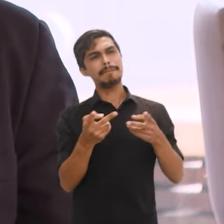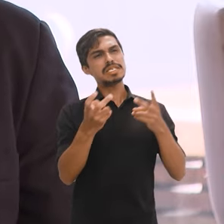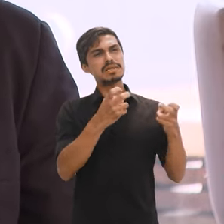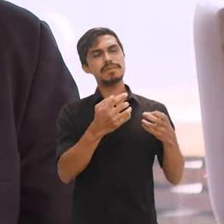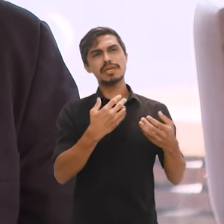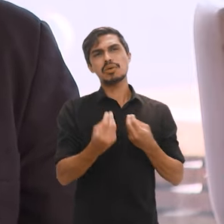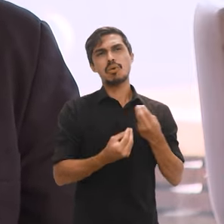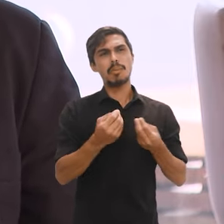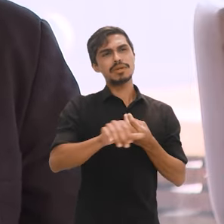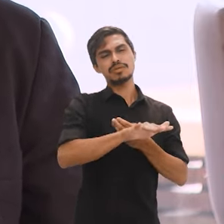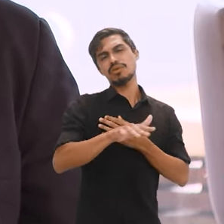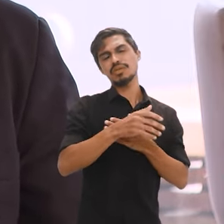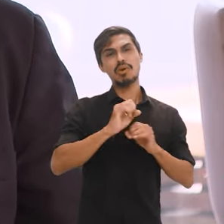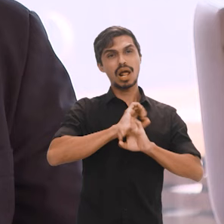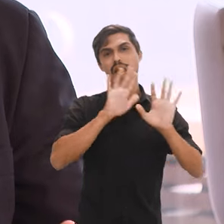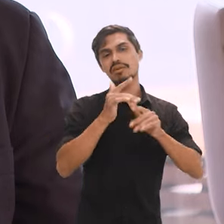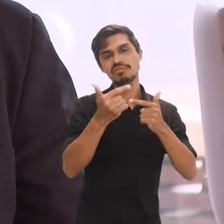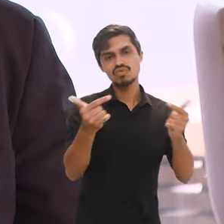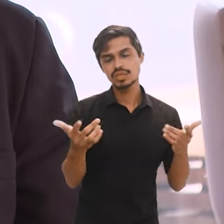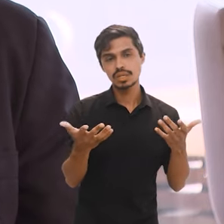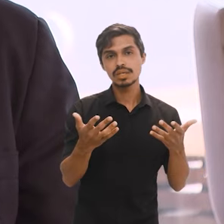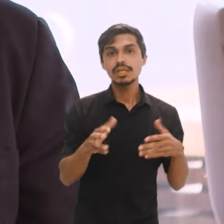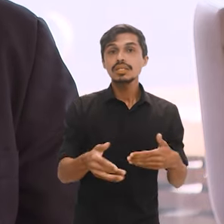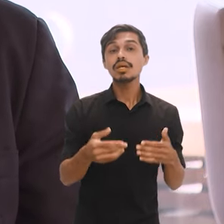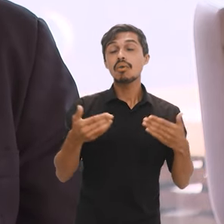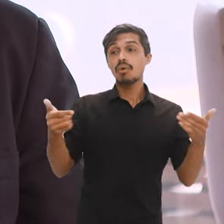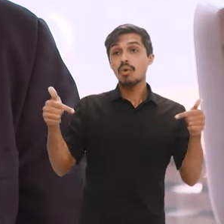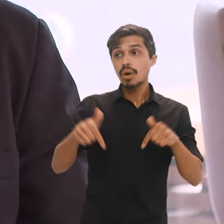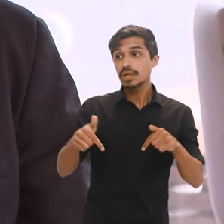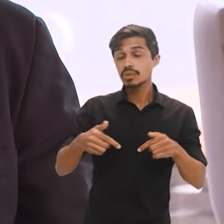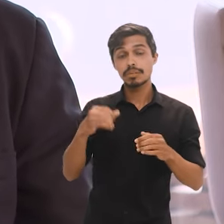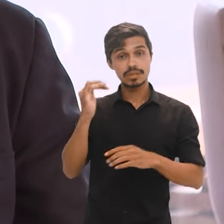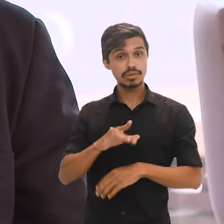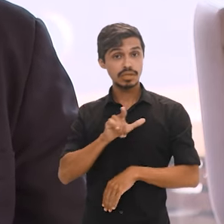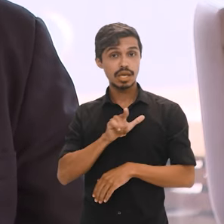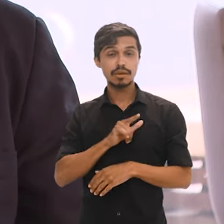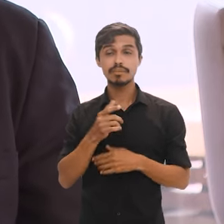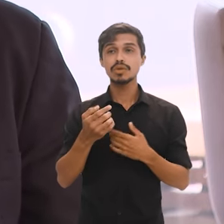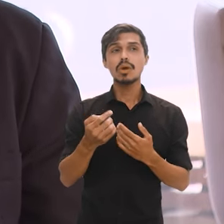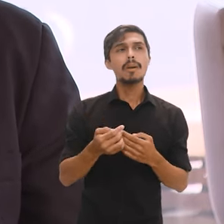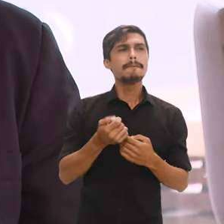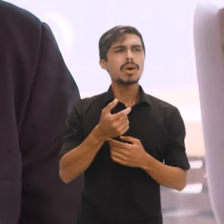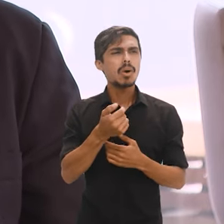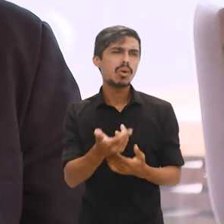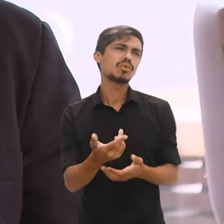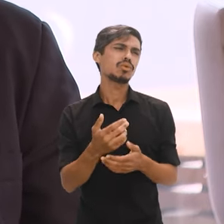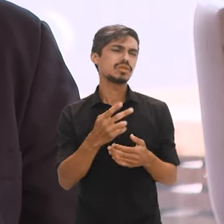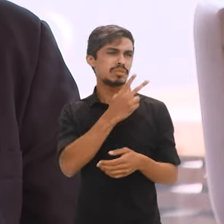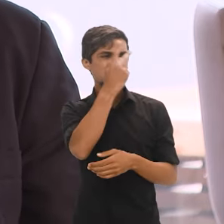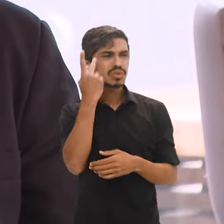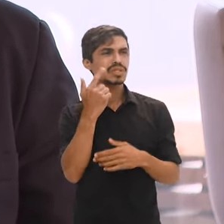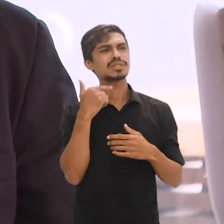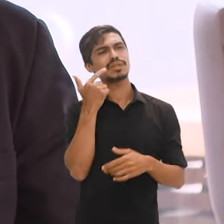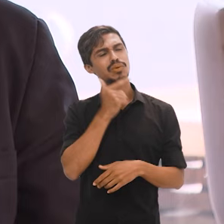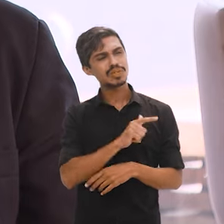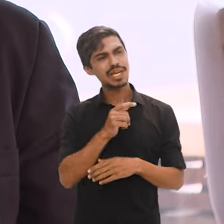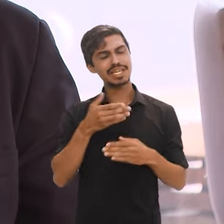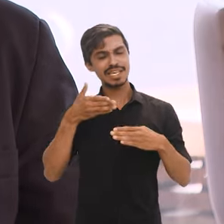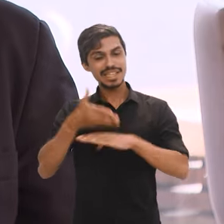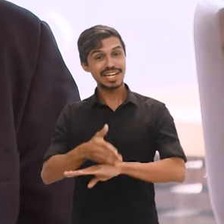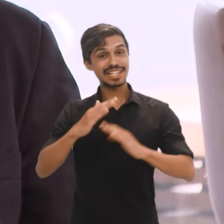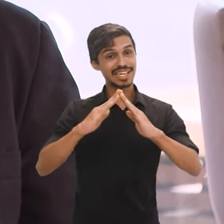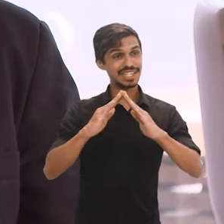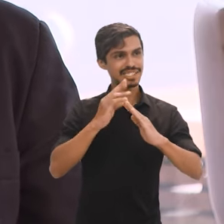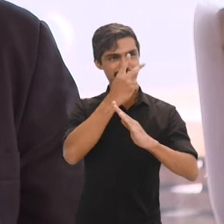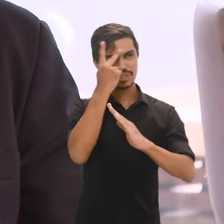precisa do Brasil. E é isso que nós temos hoje no Brasil. São poucos agentes do Estado que conseguem entrar na casa